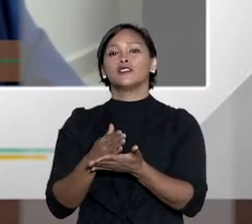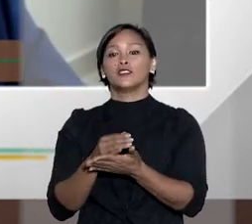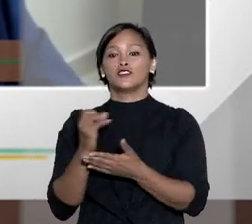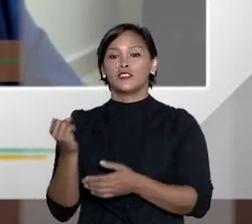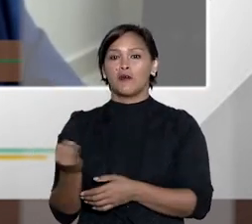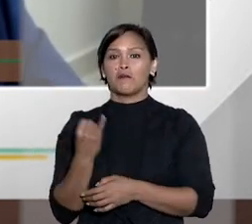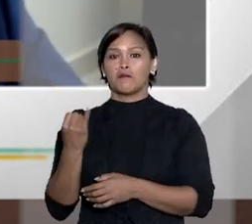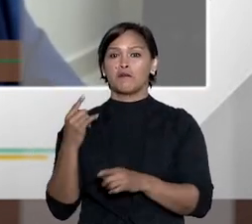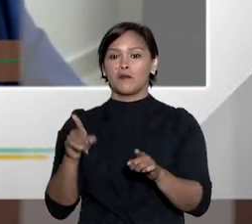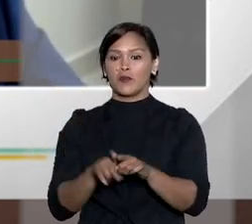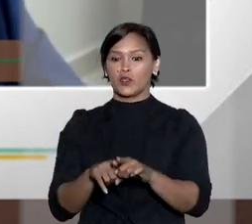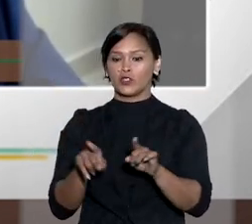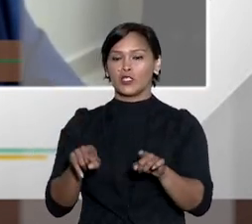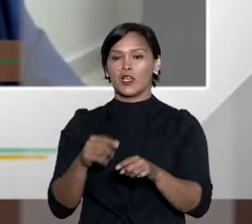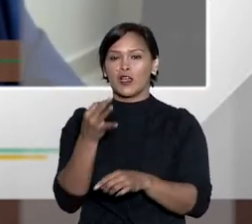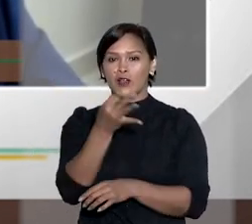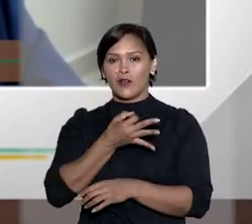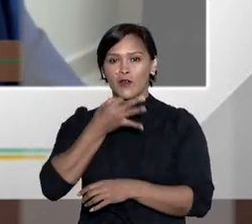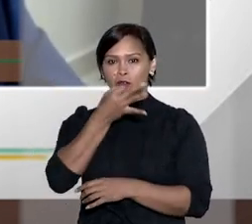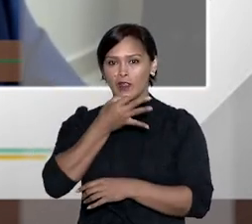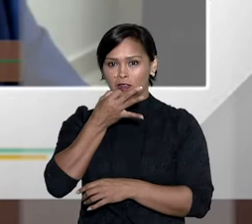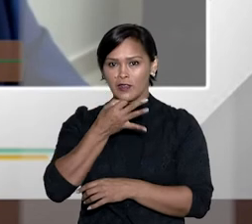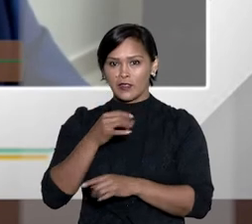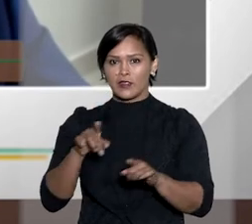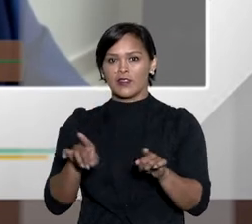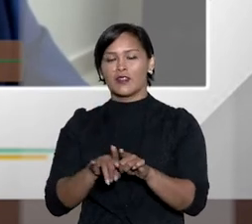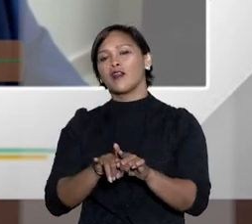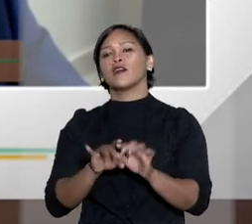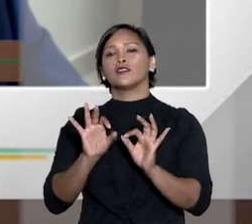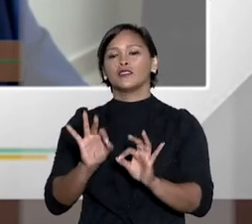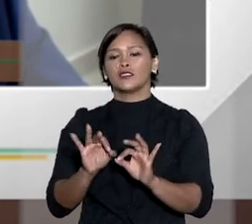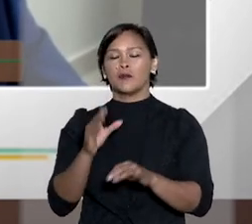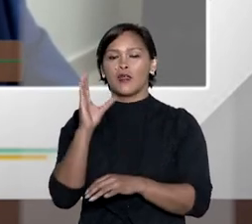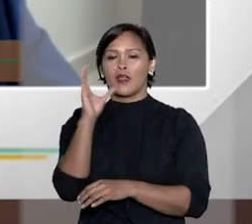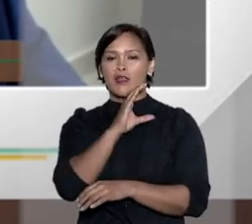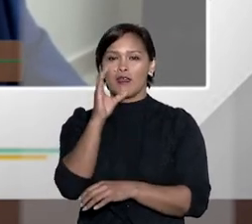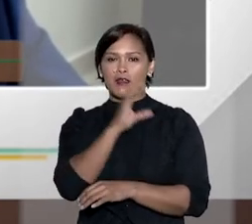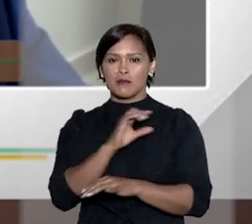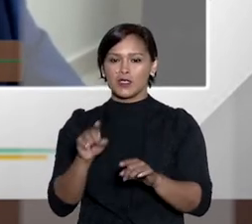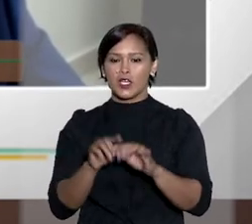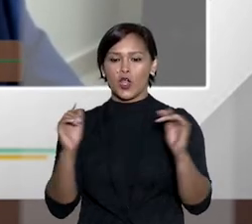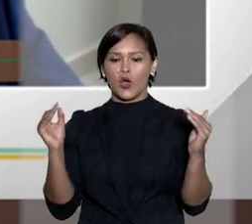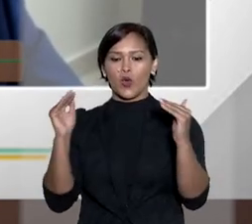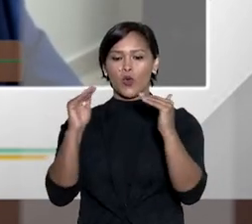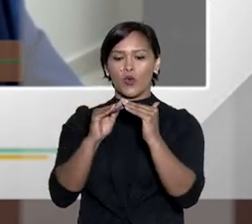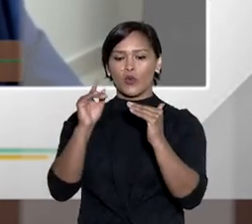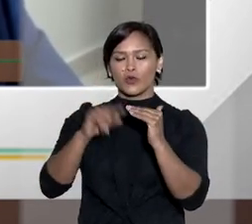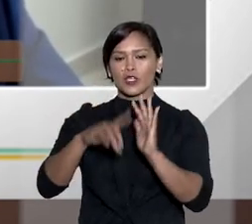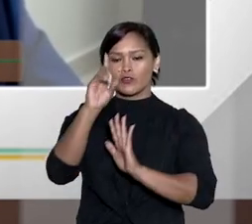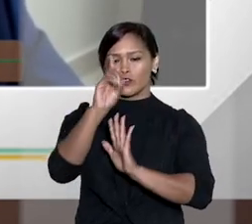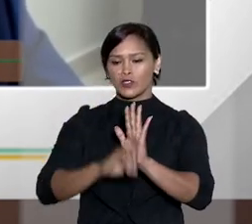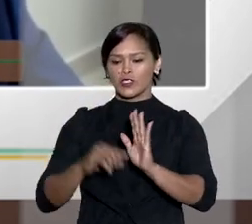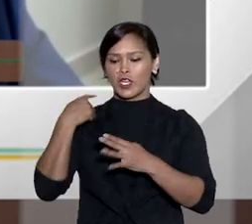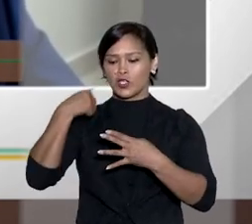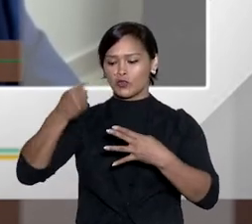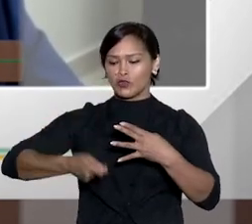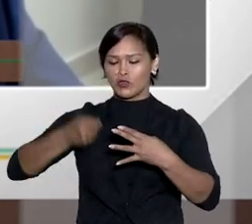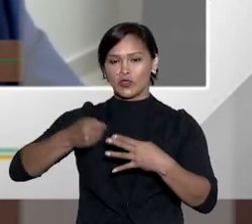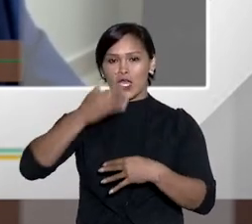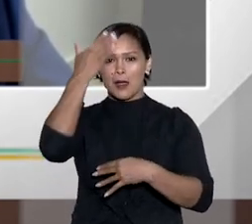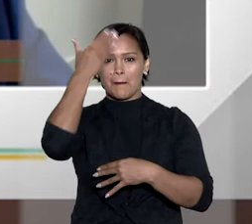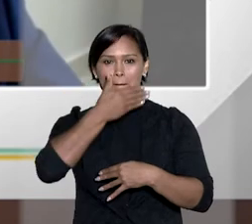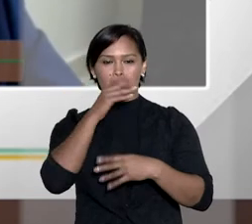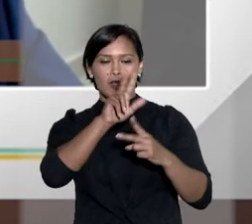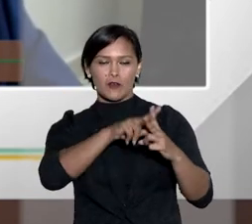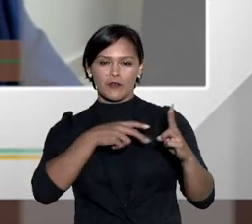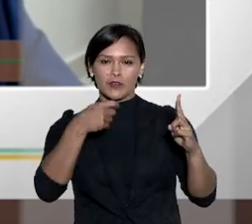privilégio à oralidade, há também a imediatidade, que é o contato direto do juiz com as partes e com a prova.